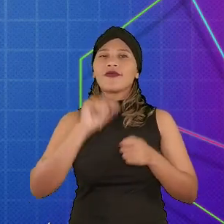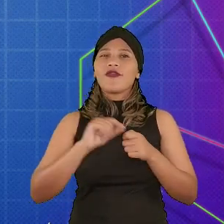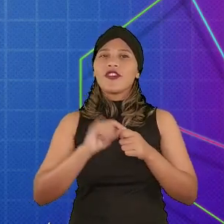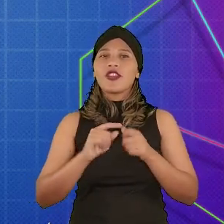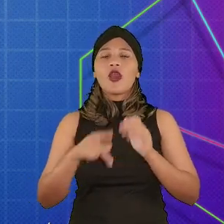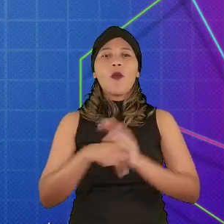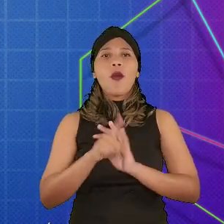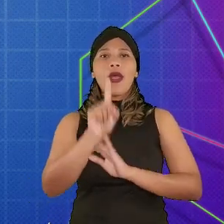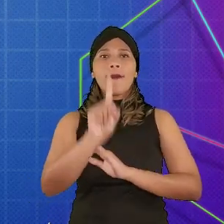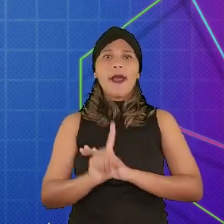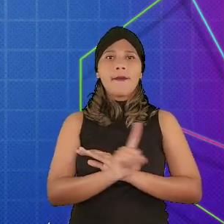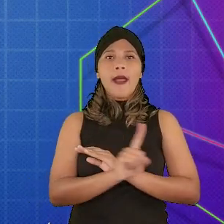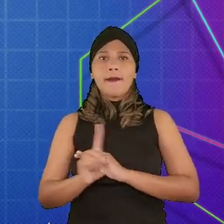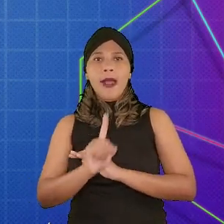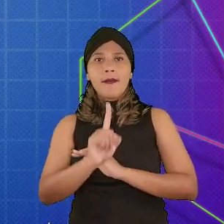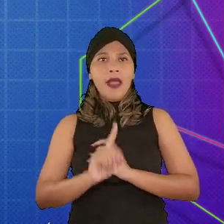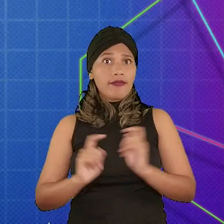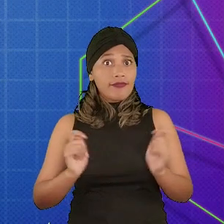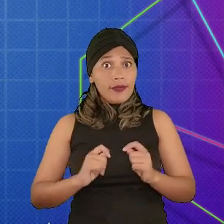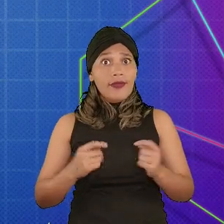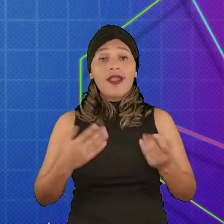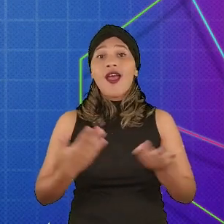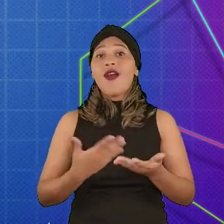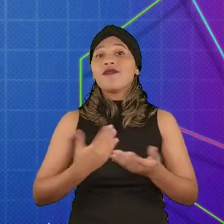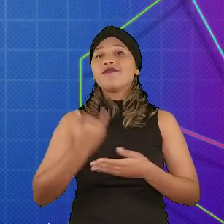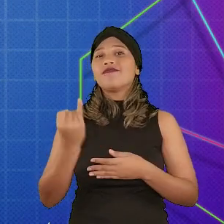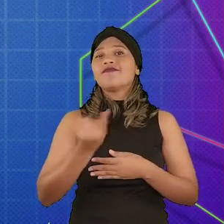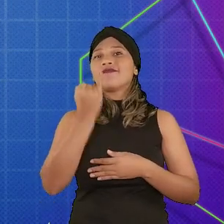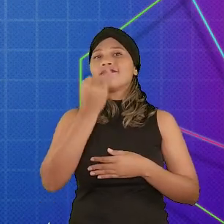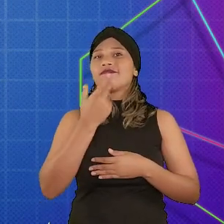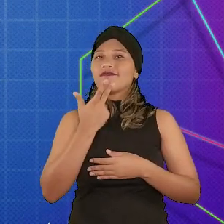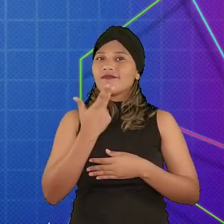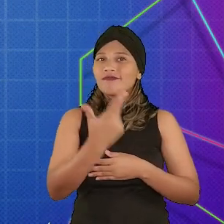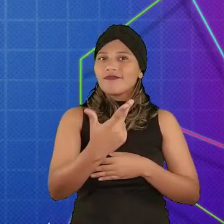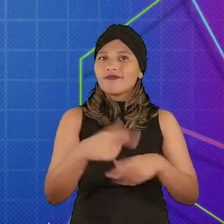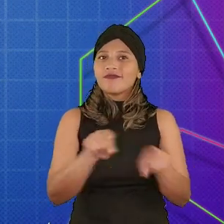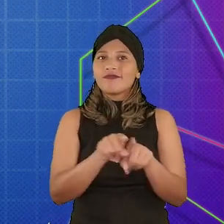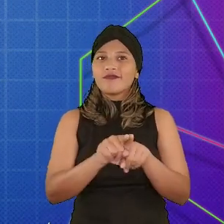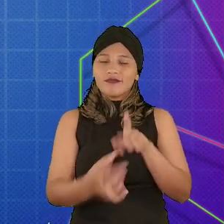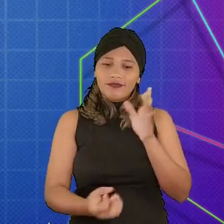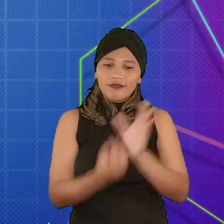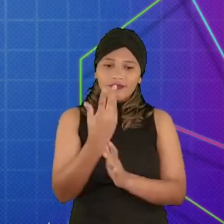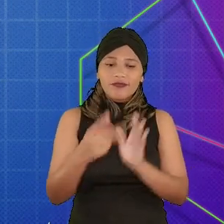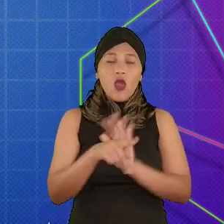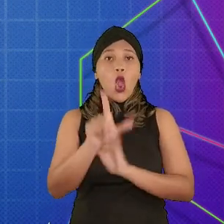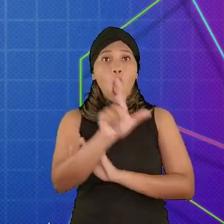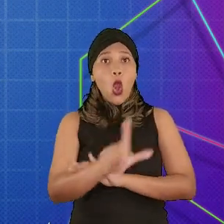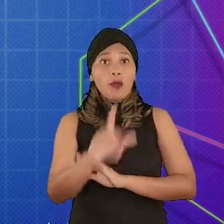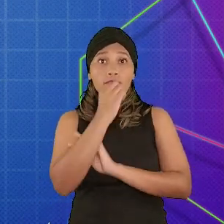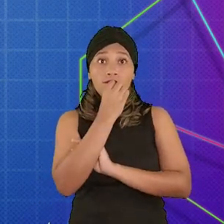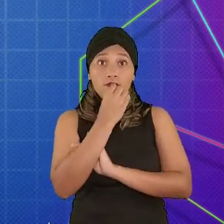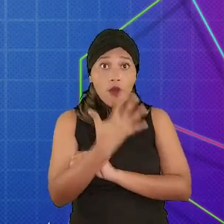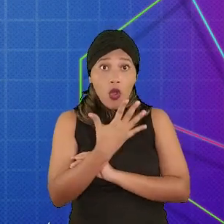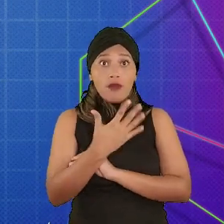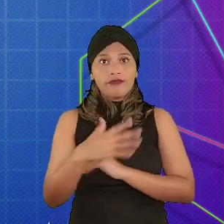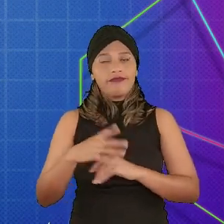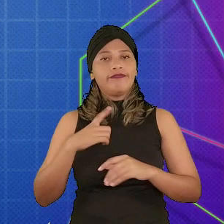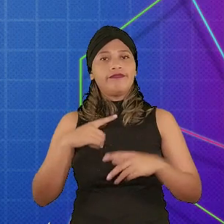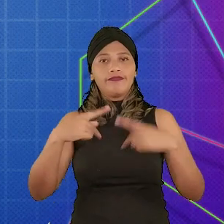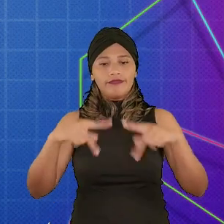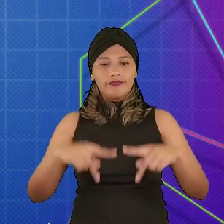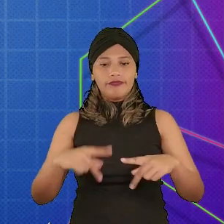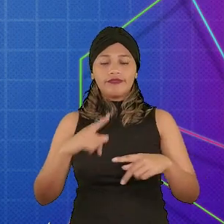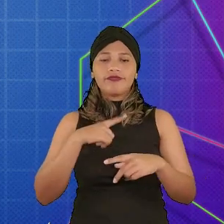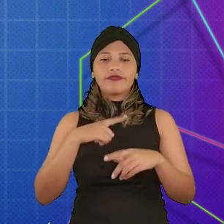vocês podem tentar fazer o personagem andar para todos os lados dessa forma. Agora, uma coisa que é importante falar é que quando a gente cria uma sequência lógica boa,